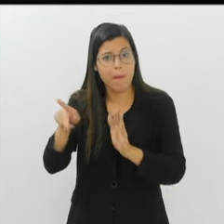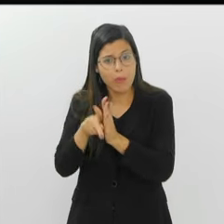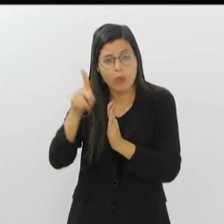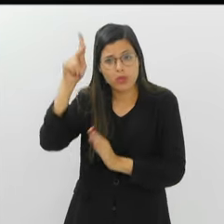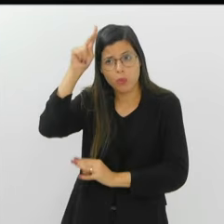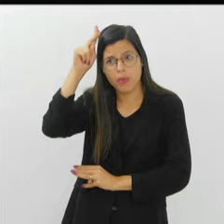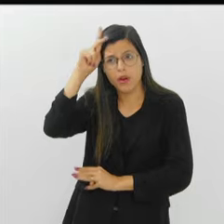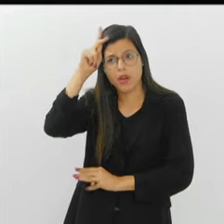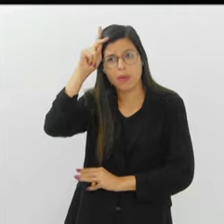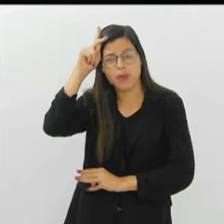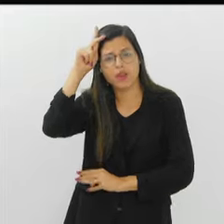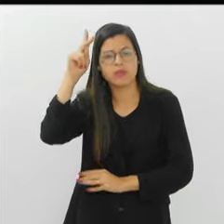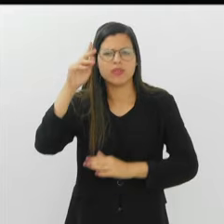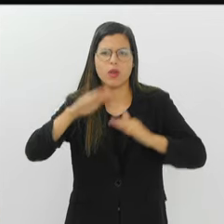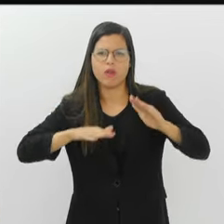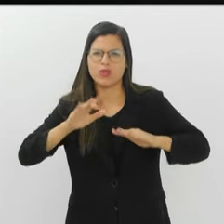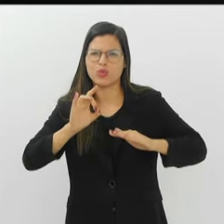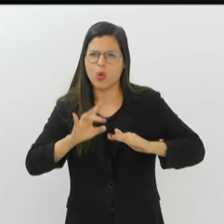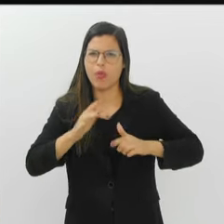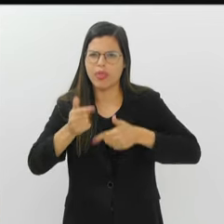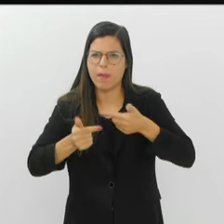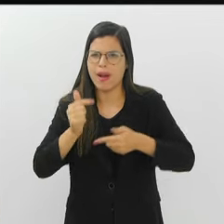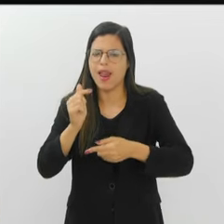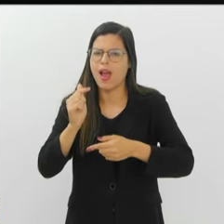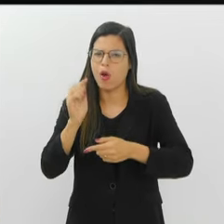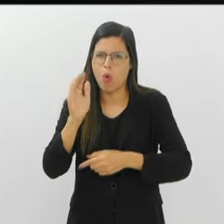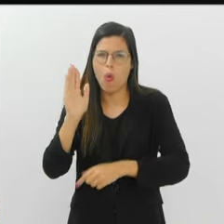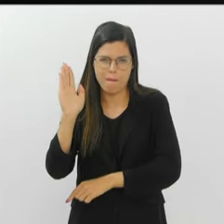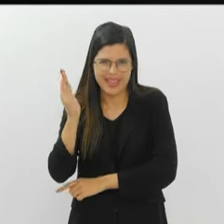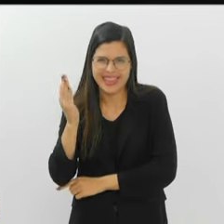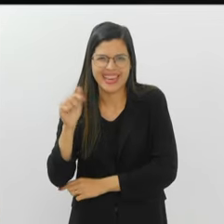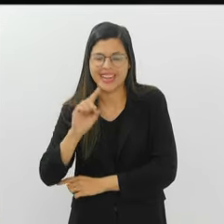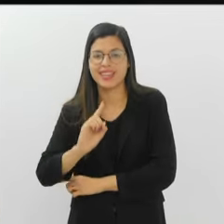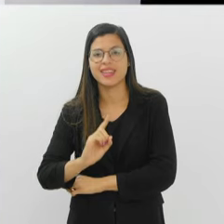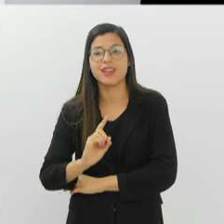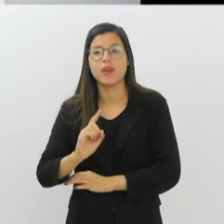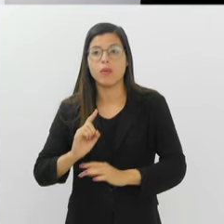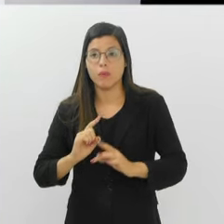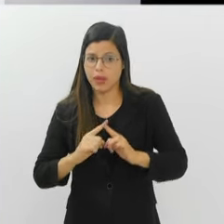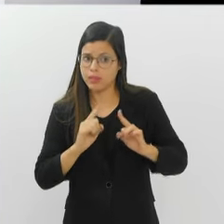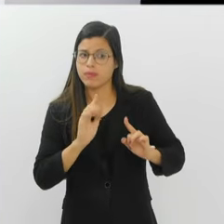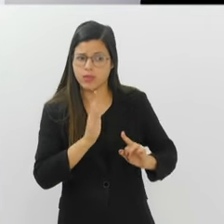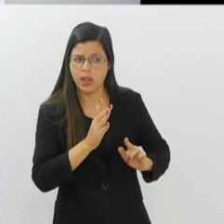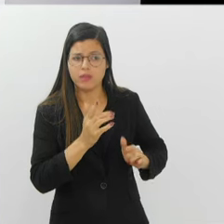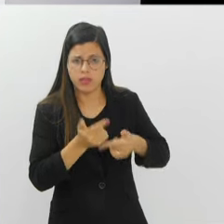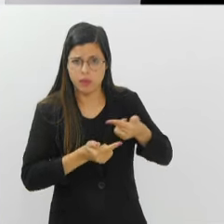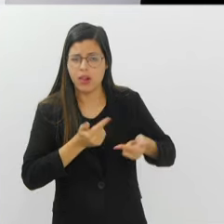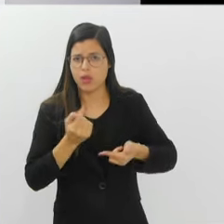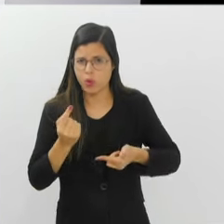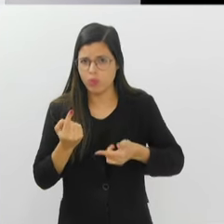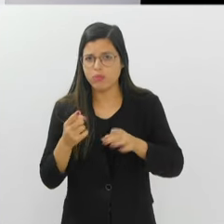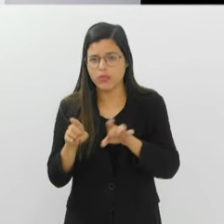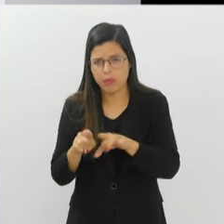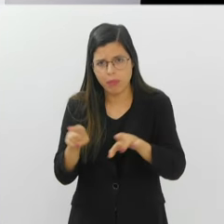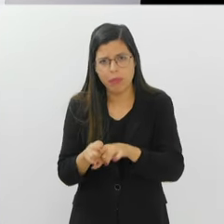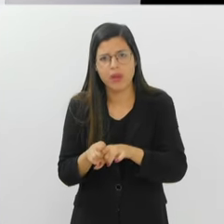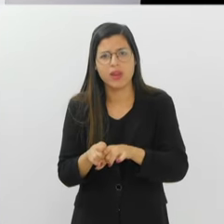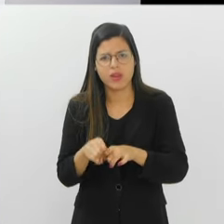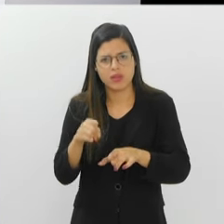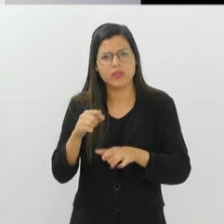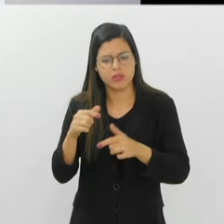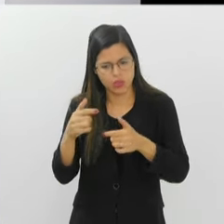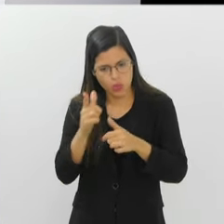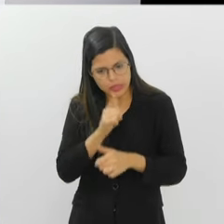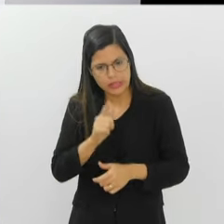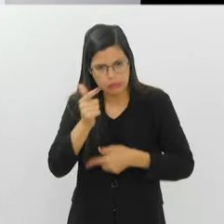né? Sim. Só não iluminam. E talvez a carpintaria não faça, embora eu tenha trabalhado... Já trabalhei com alguns também. Eu também. Eu trabalhei numa escola que os caras botavam lá um